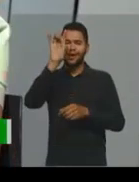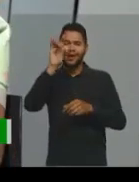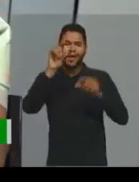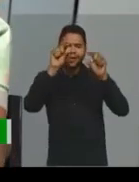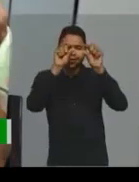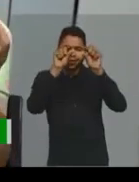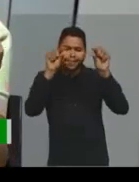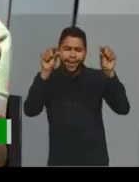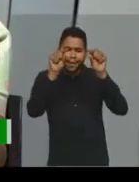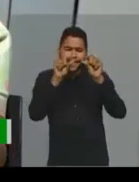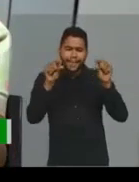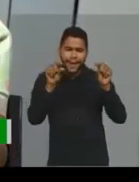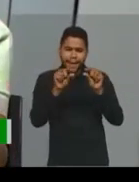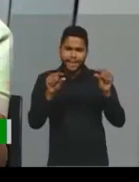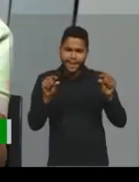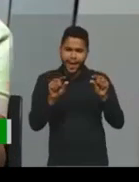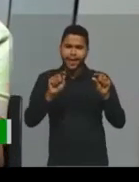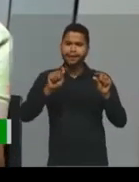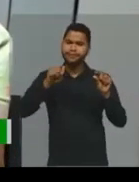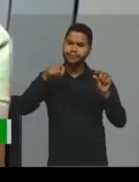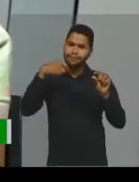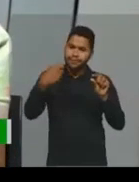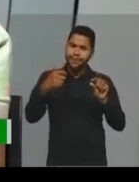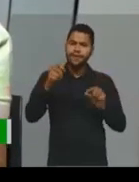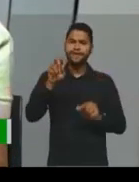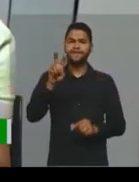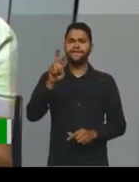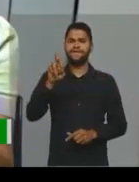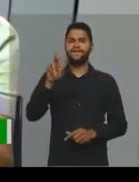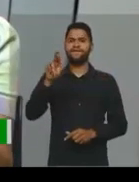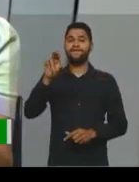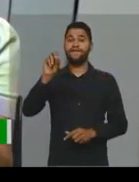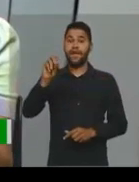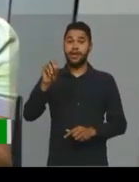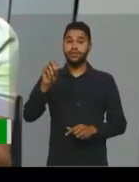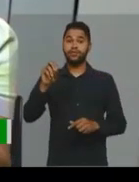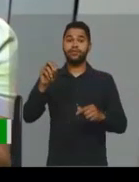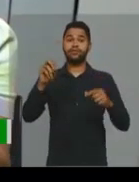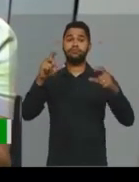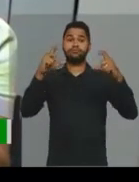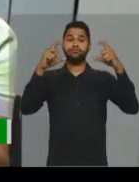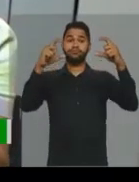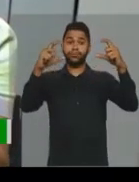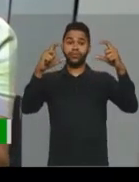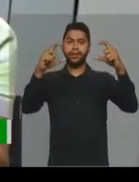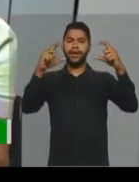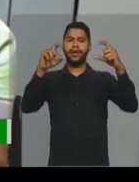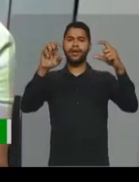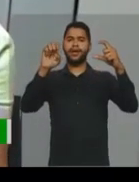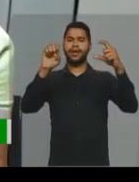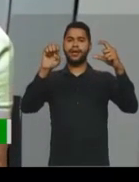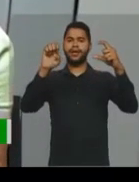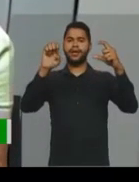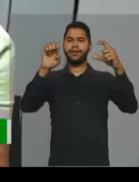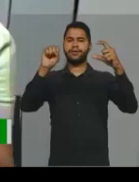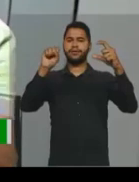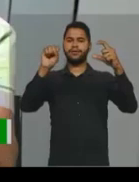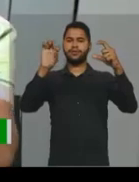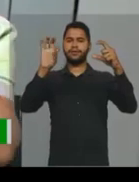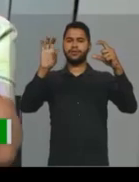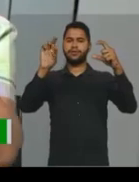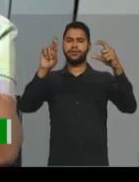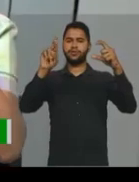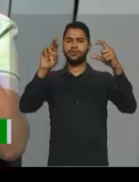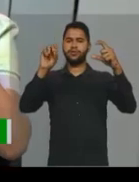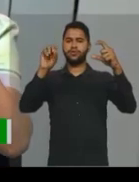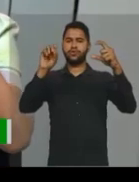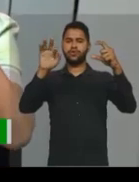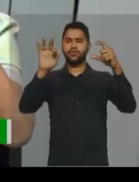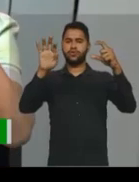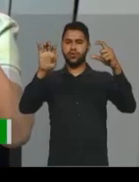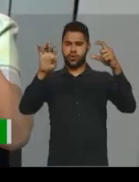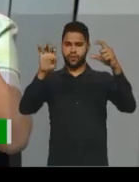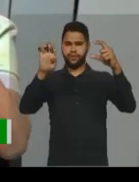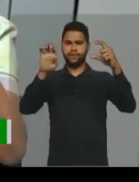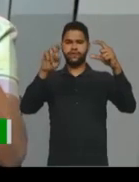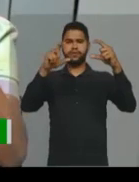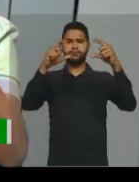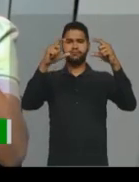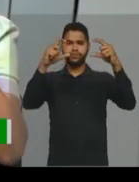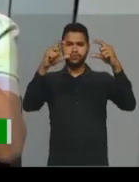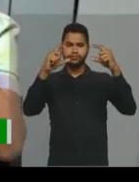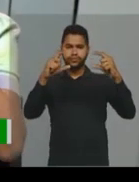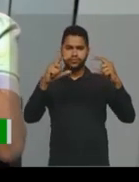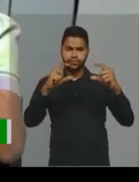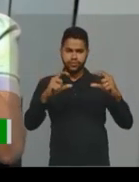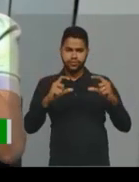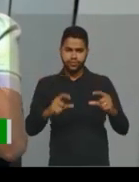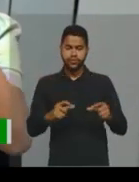daquele estrofe. O que é um estrofe? É um conjunto de versos. Então, por que eu falo que ele é escrito em